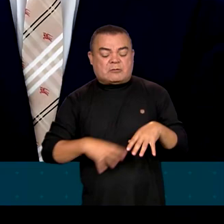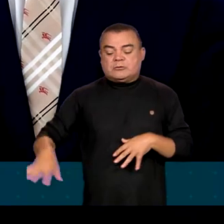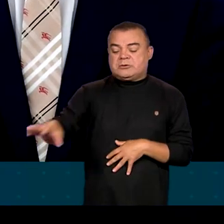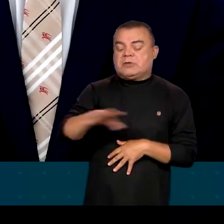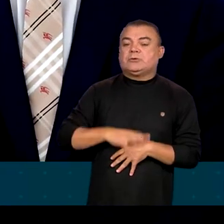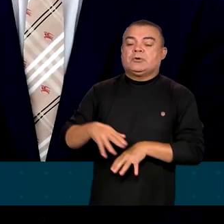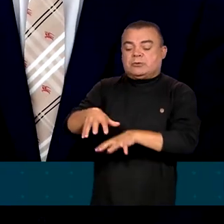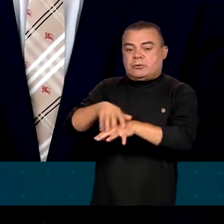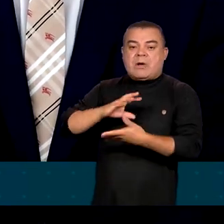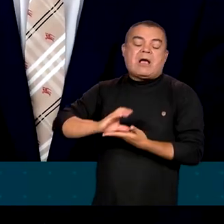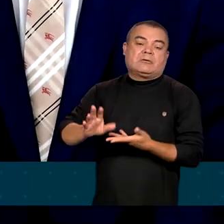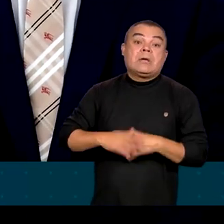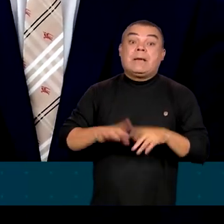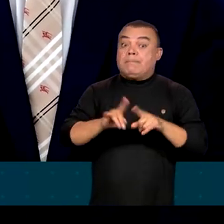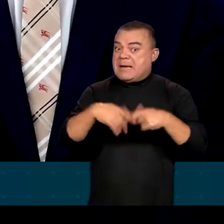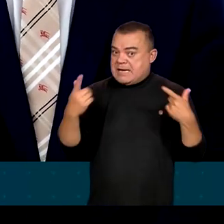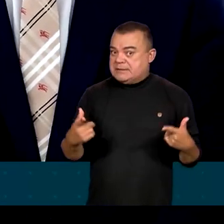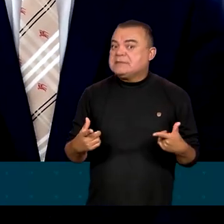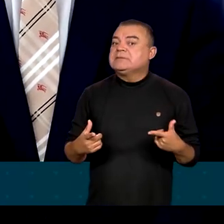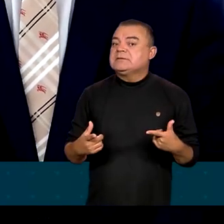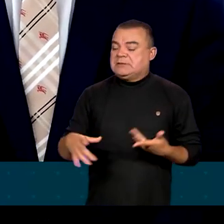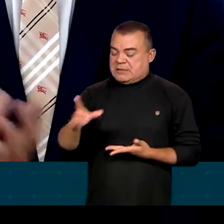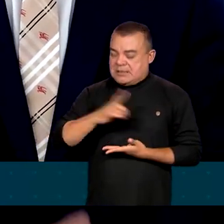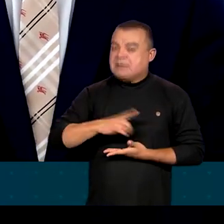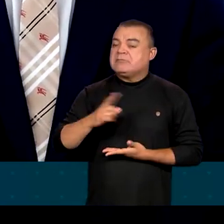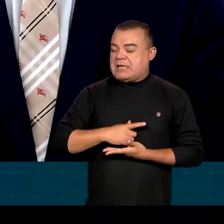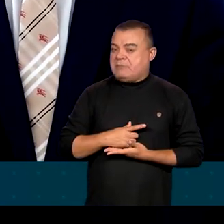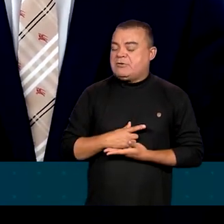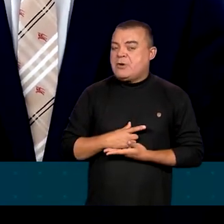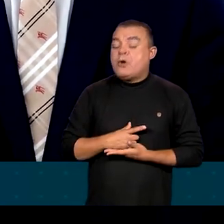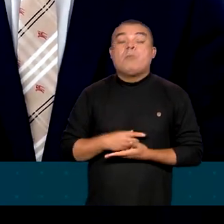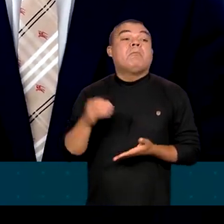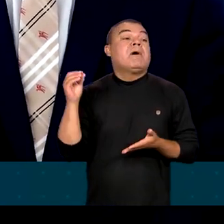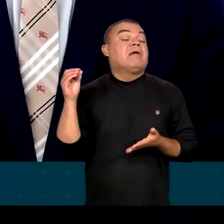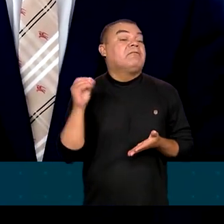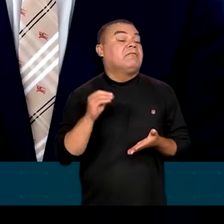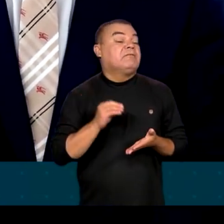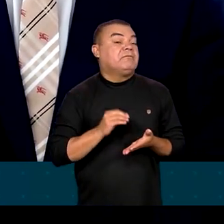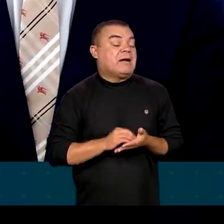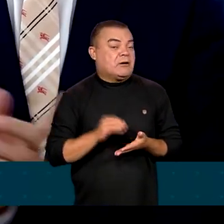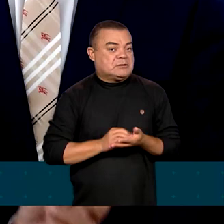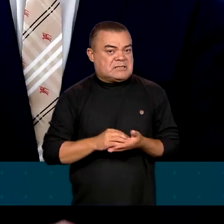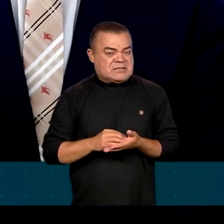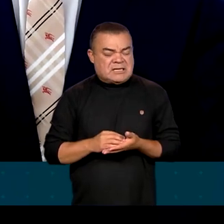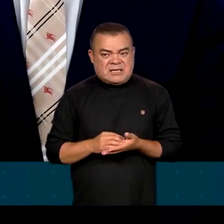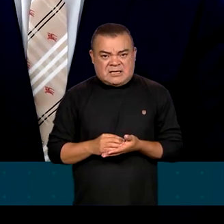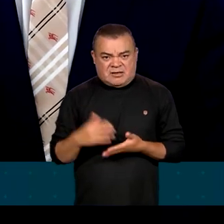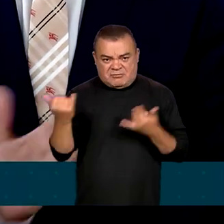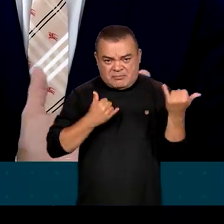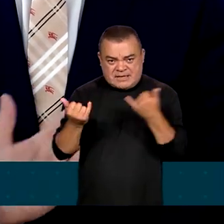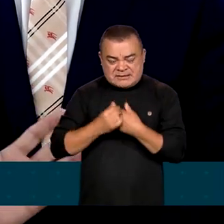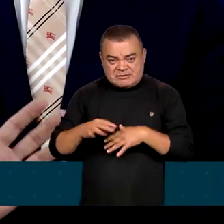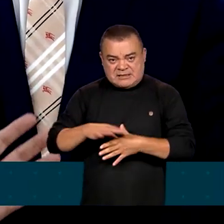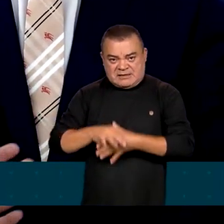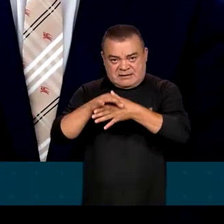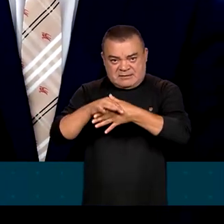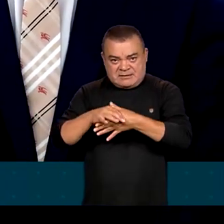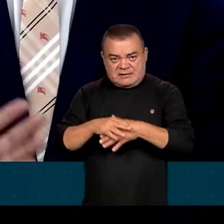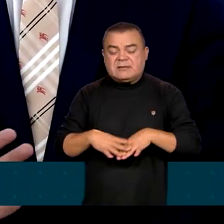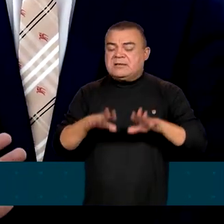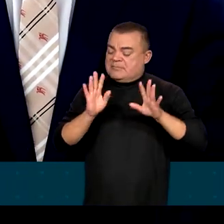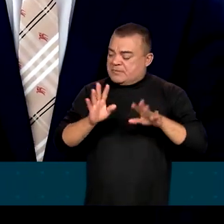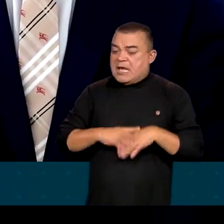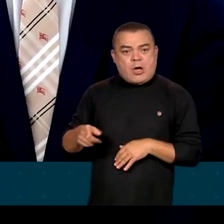Agora, que houve uma desinformação nas lideranças, eu vou procurar as lideranças todas, porque é assim que funciona.